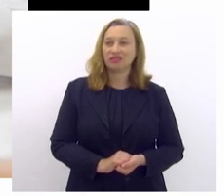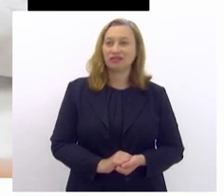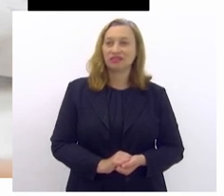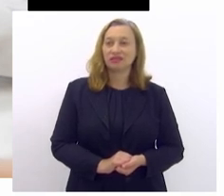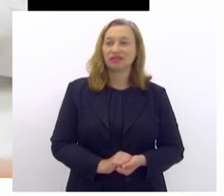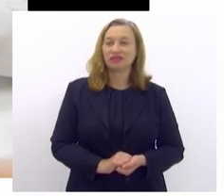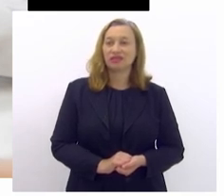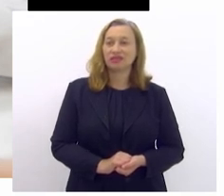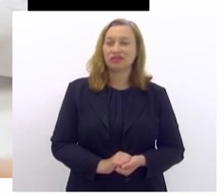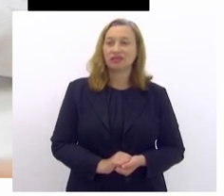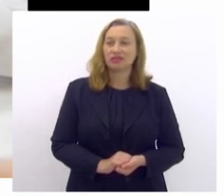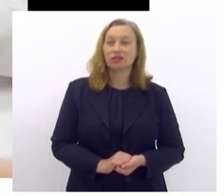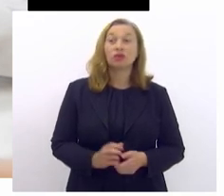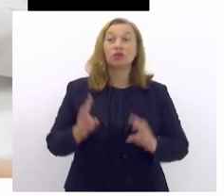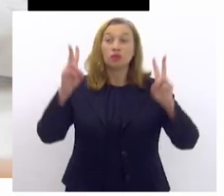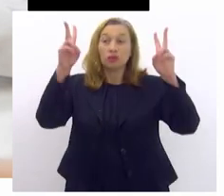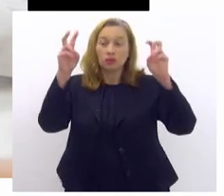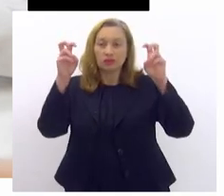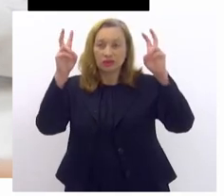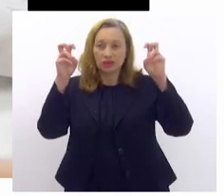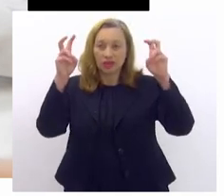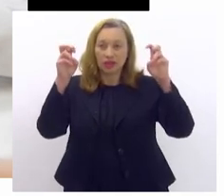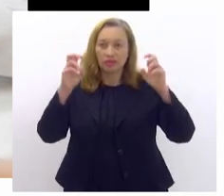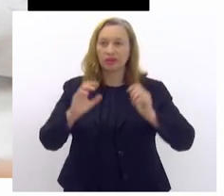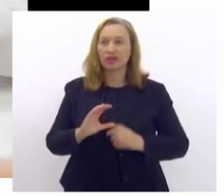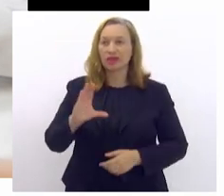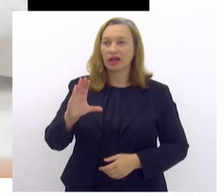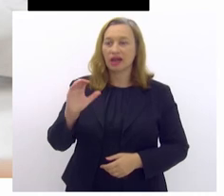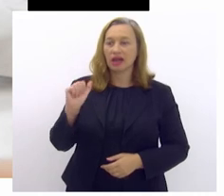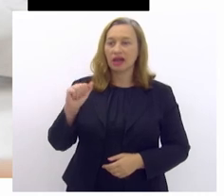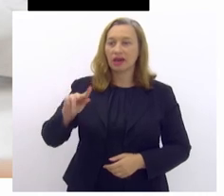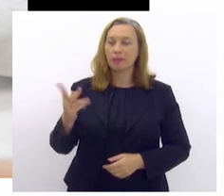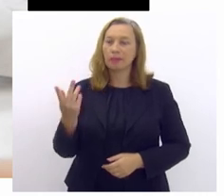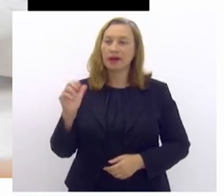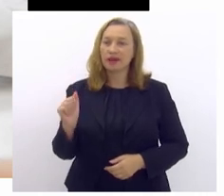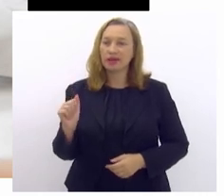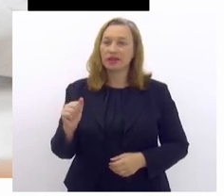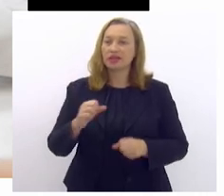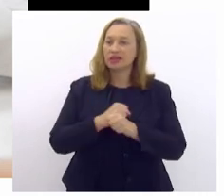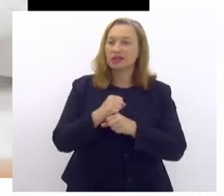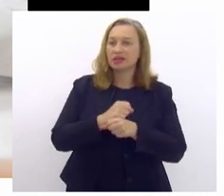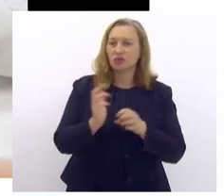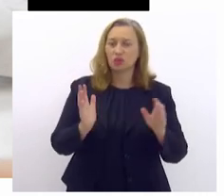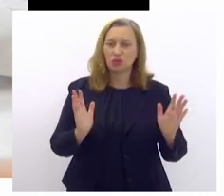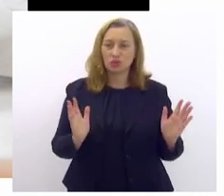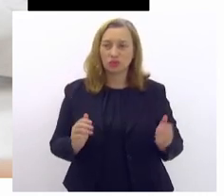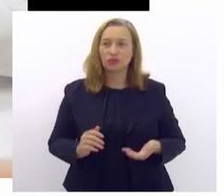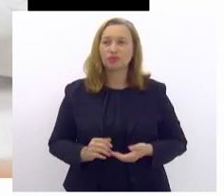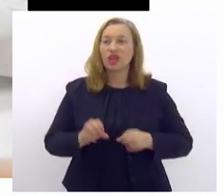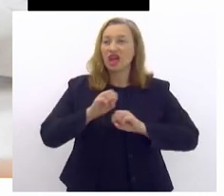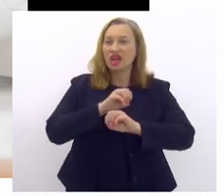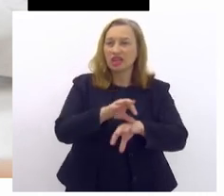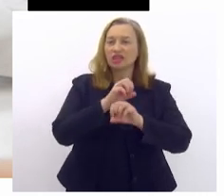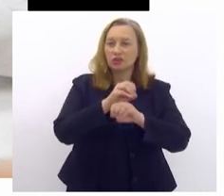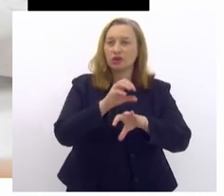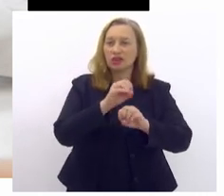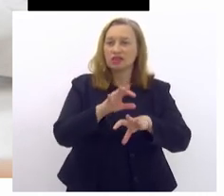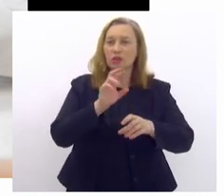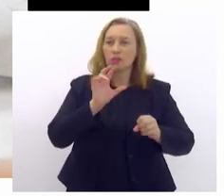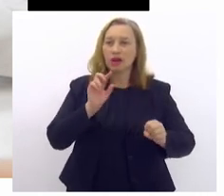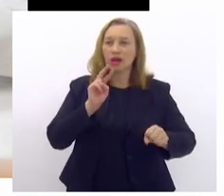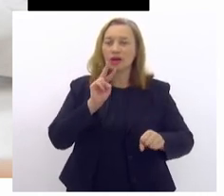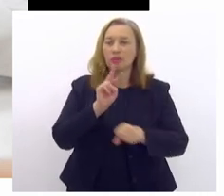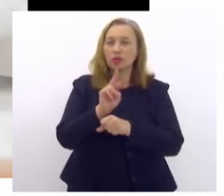O tema dessa campanha da ANAD desse ano é Educação para proteger